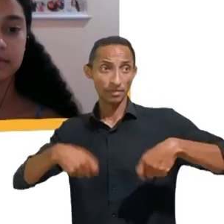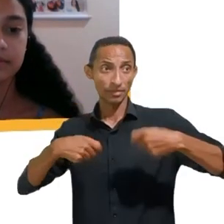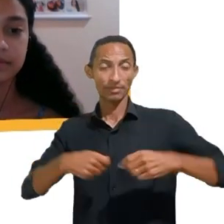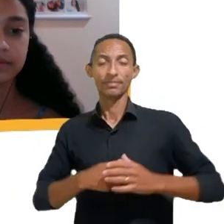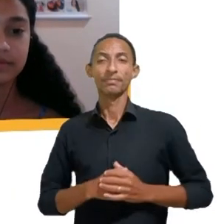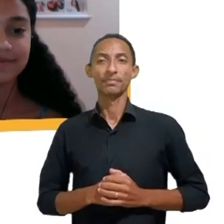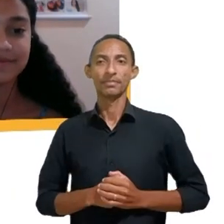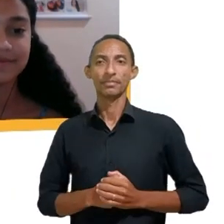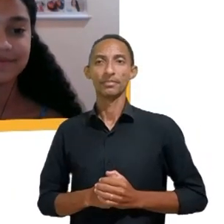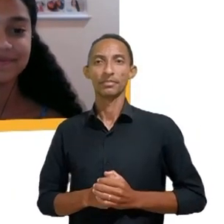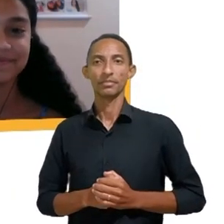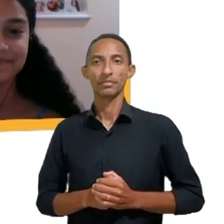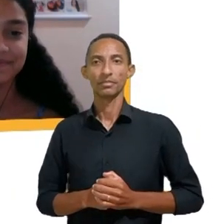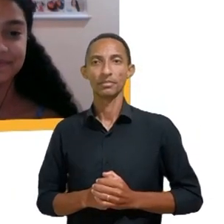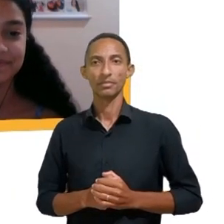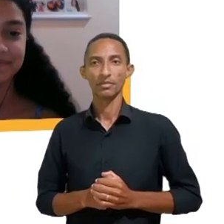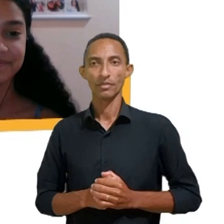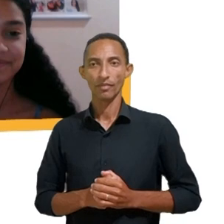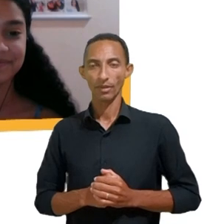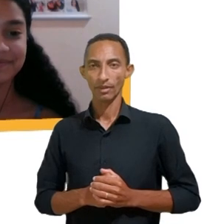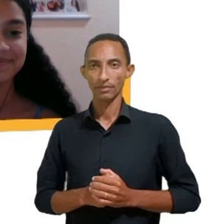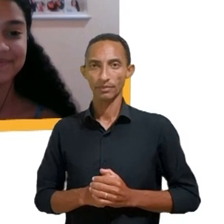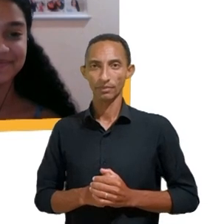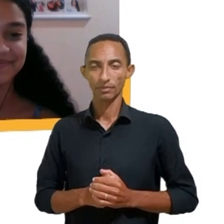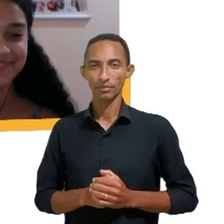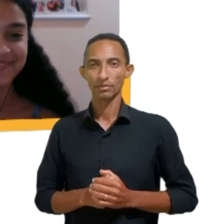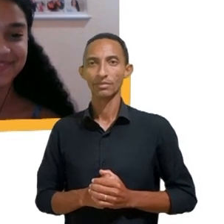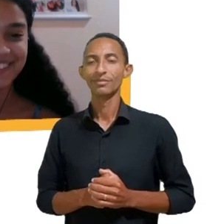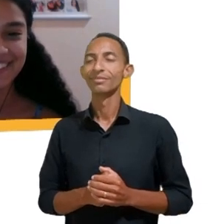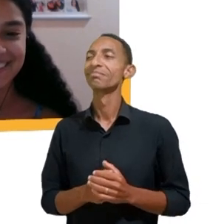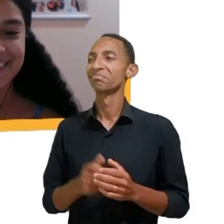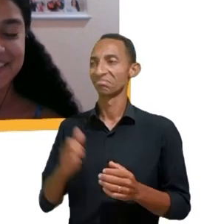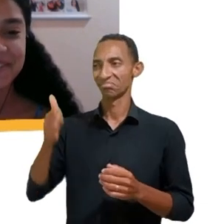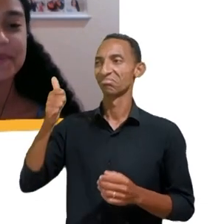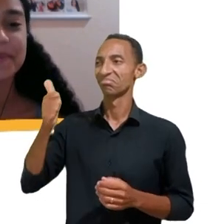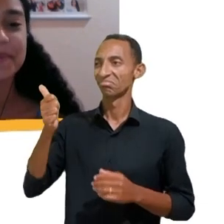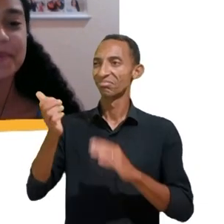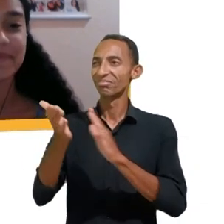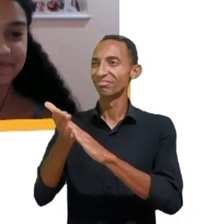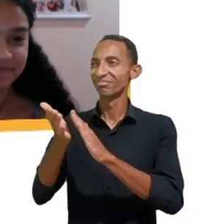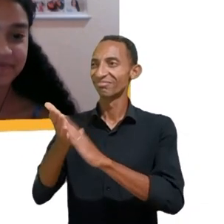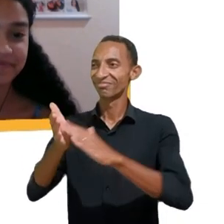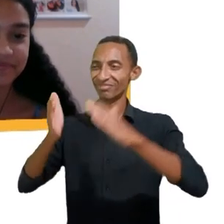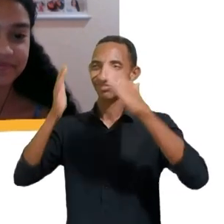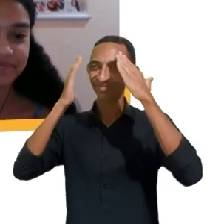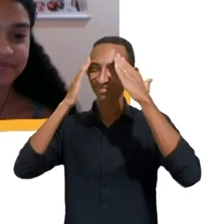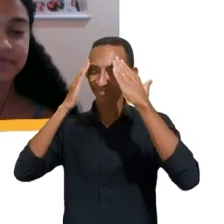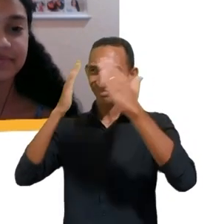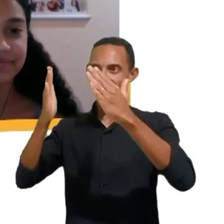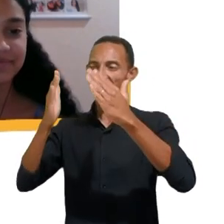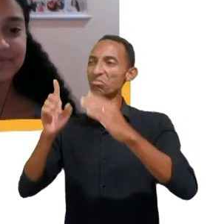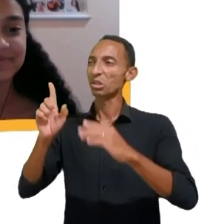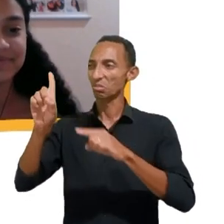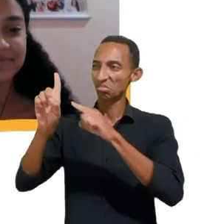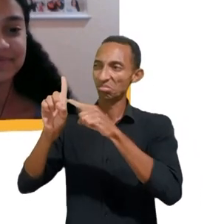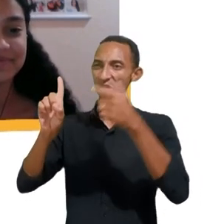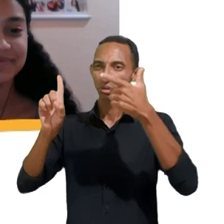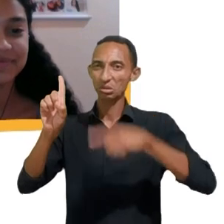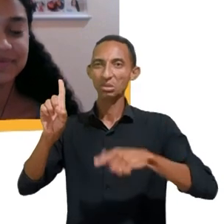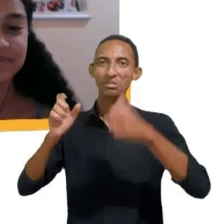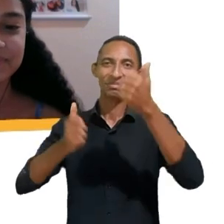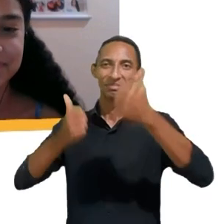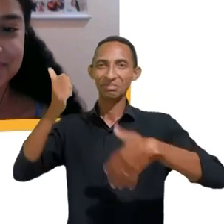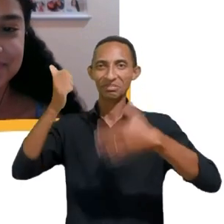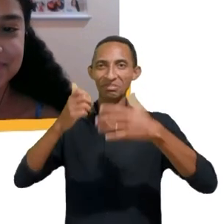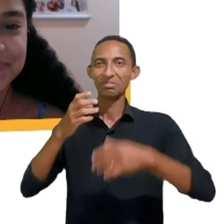excelente Maria Clara muito obrigada mais uma vez pelas suas contribuições gente acabou assim eu estou até triste